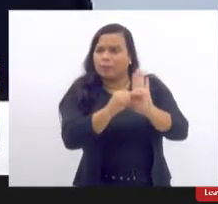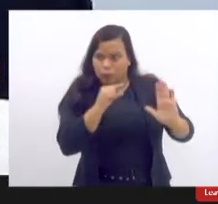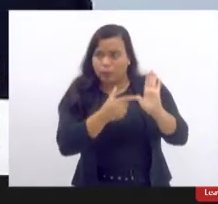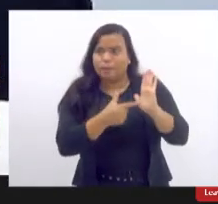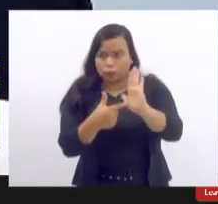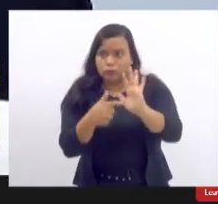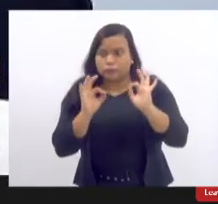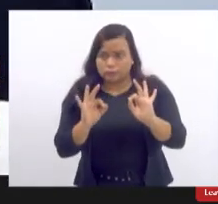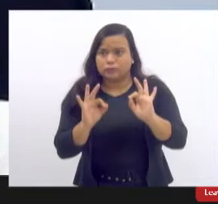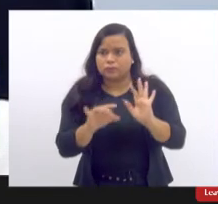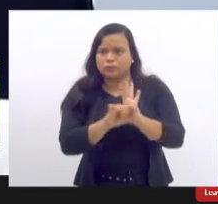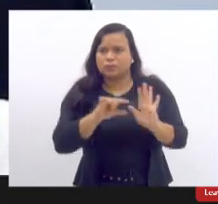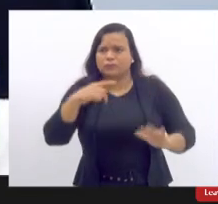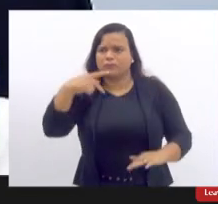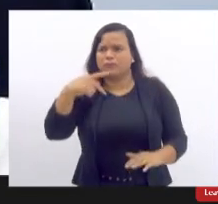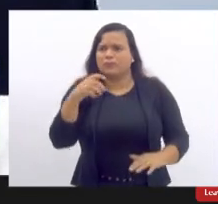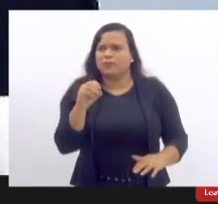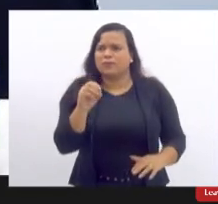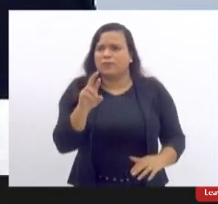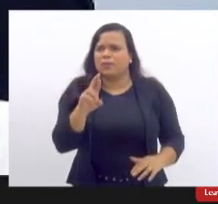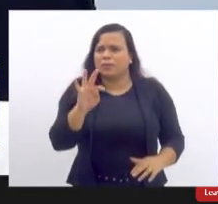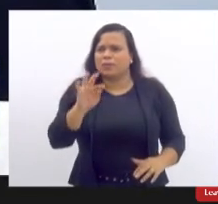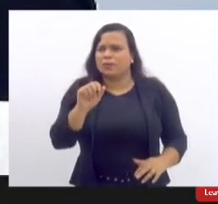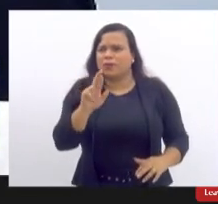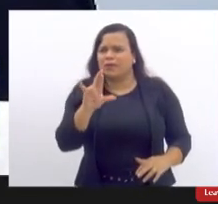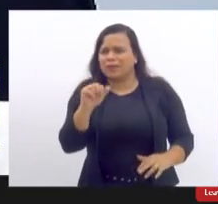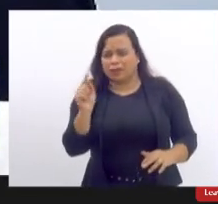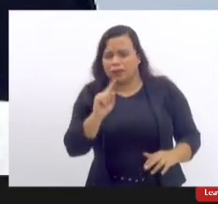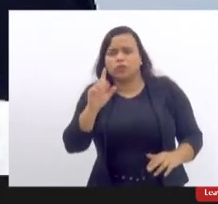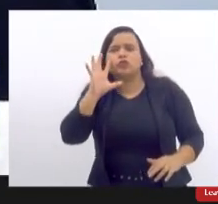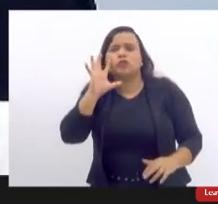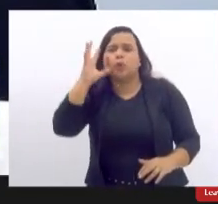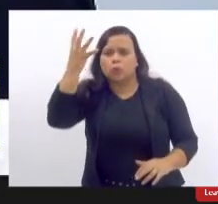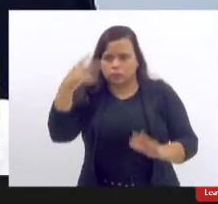uma portaria resolução do conselho